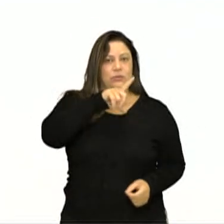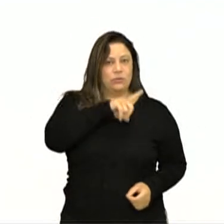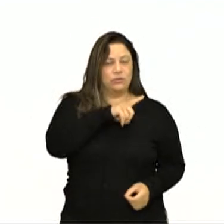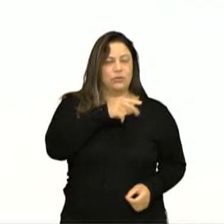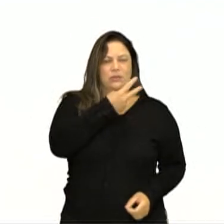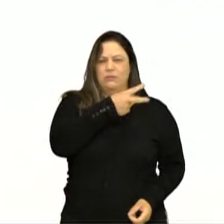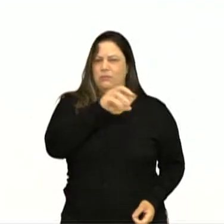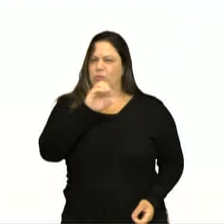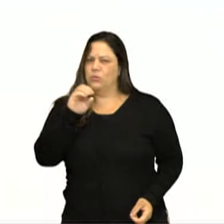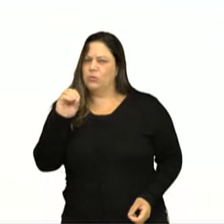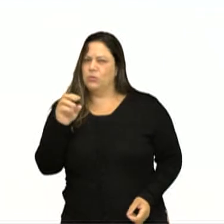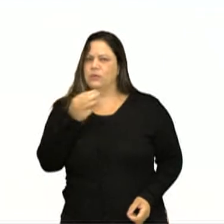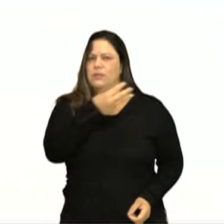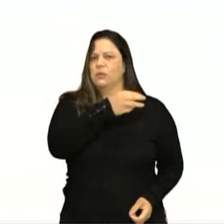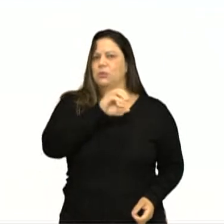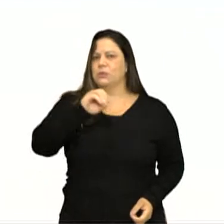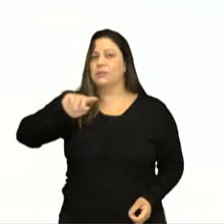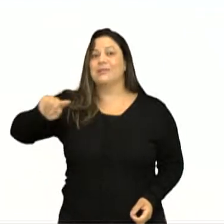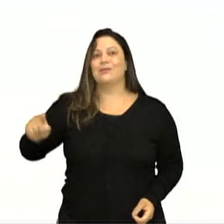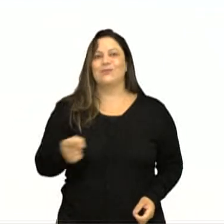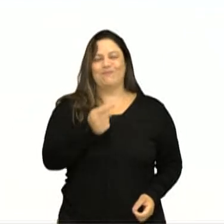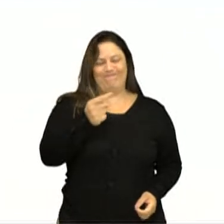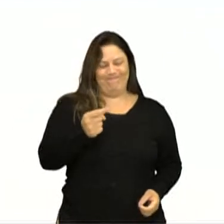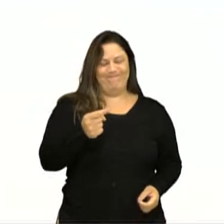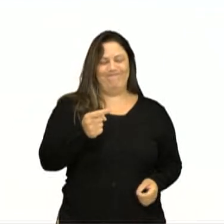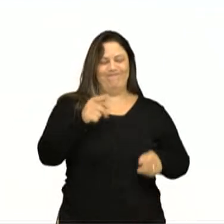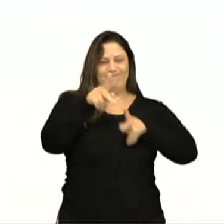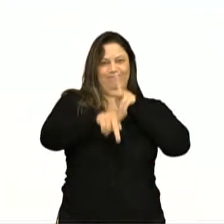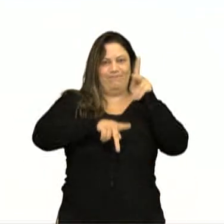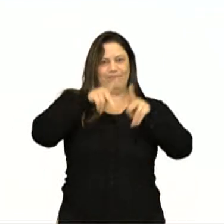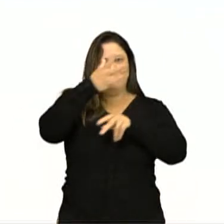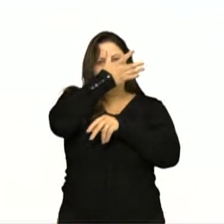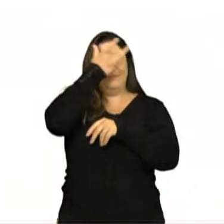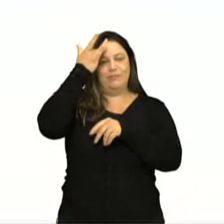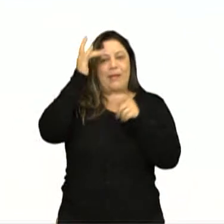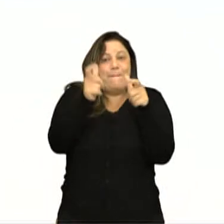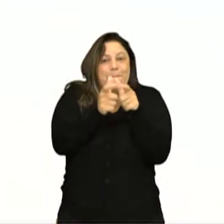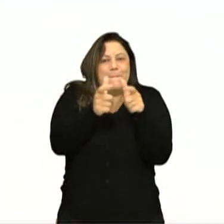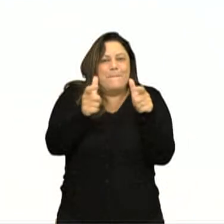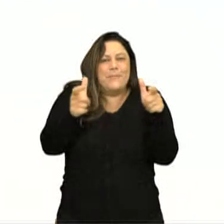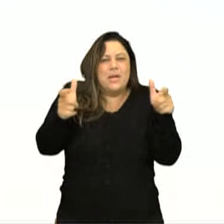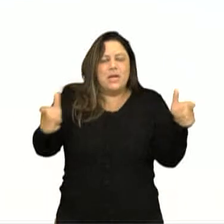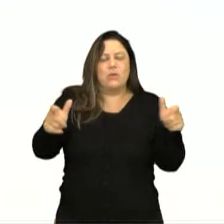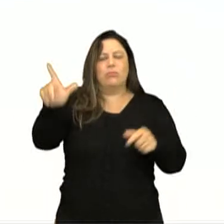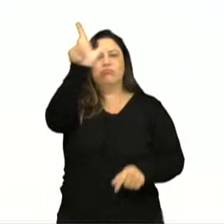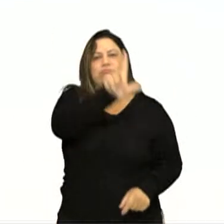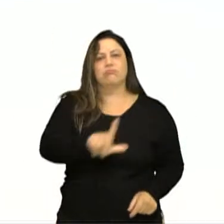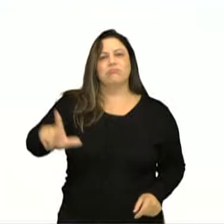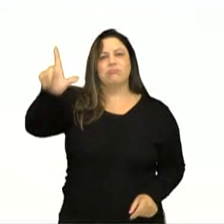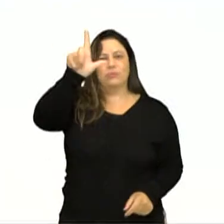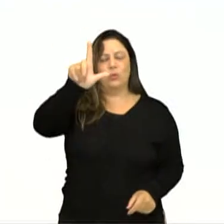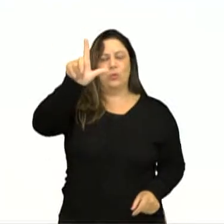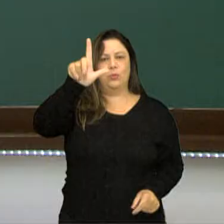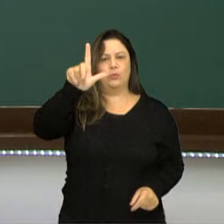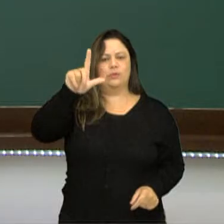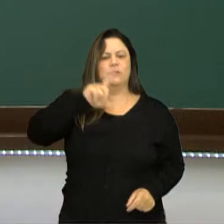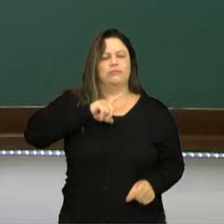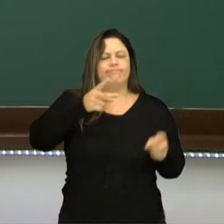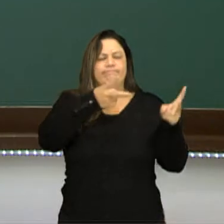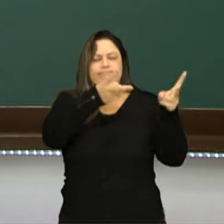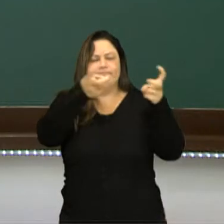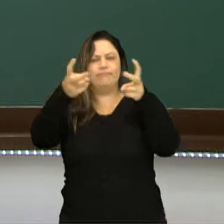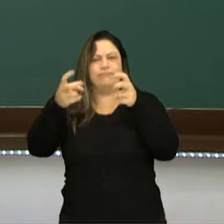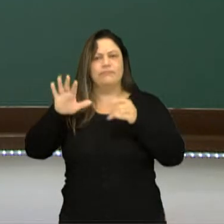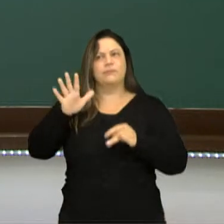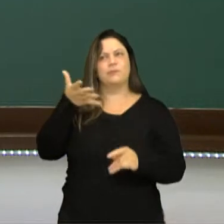200 e 300 mil habitantes. A maior cidade europeia, que era Londres, estima, a gente estima que ela tinha em